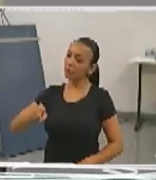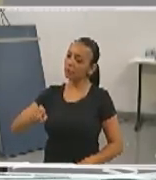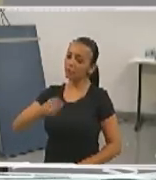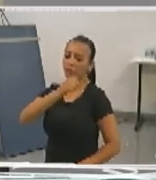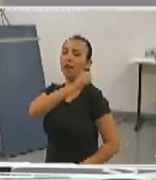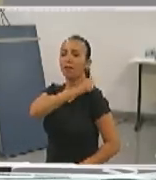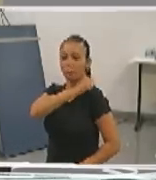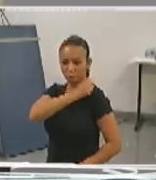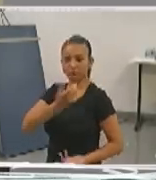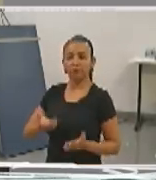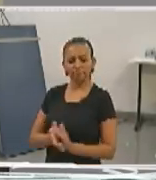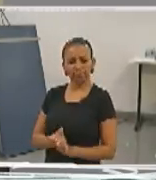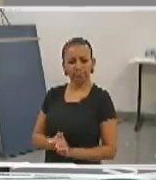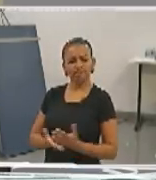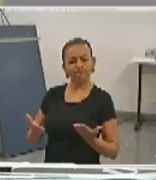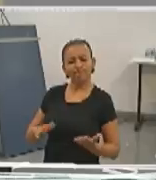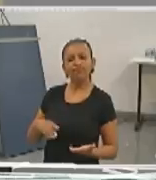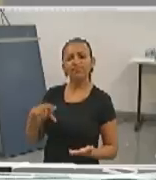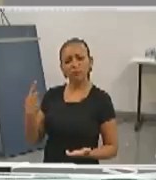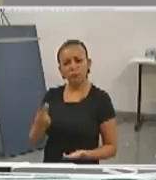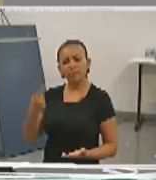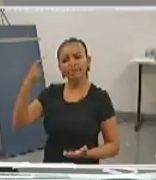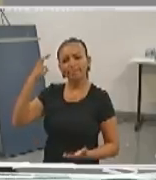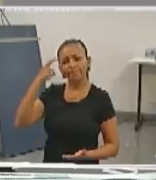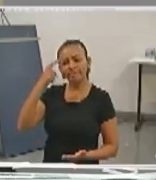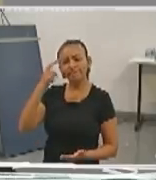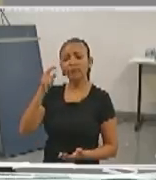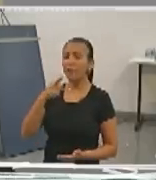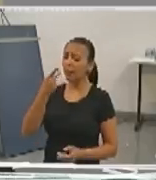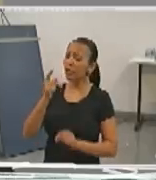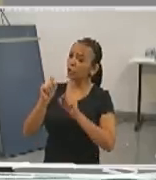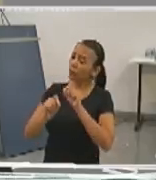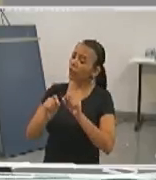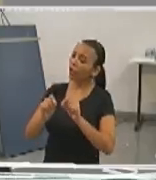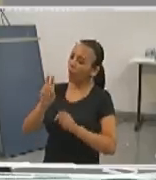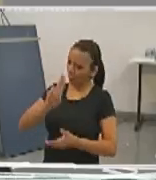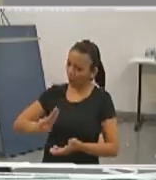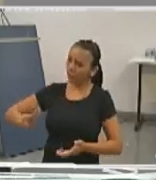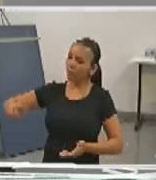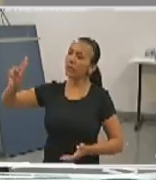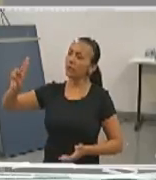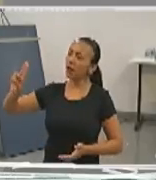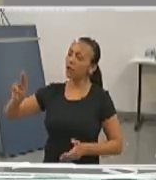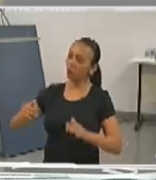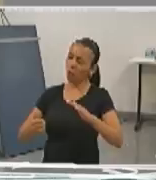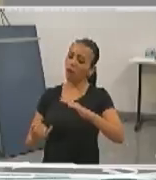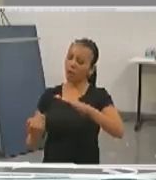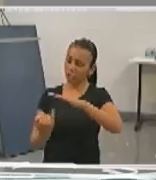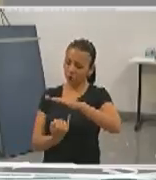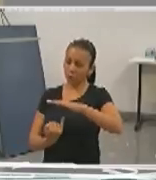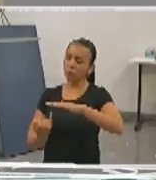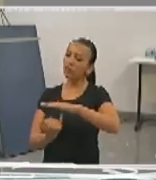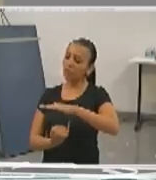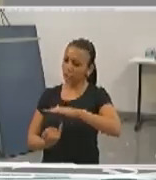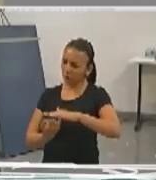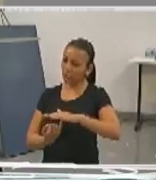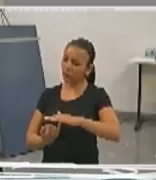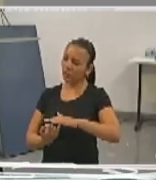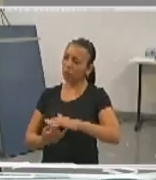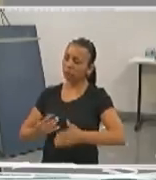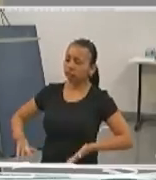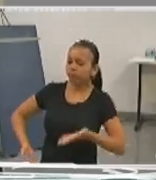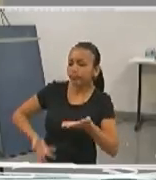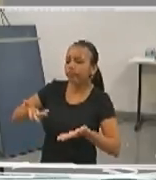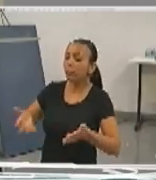E aí a gente fala da universidade como uma instituição que promove a